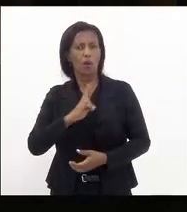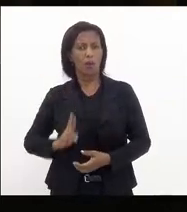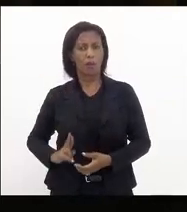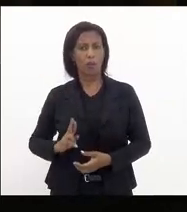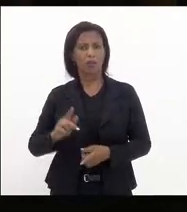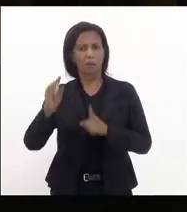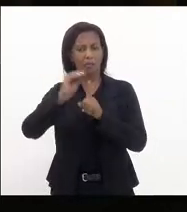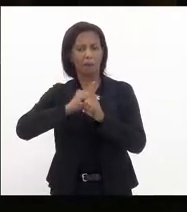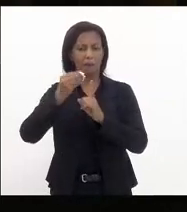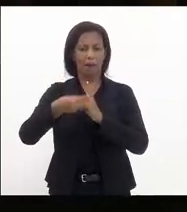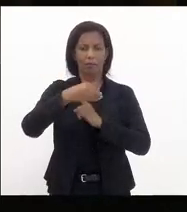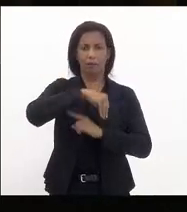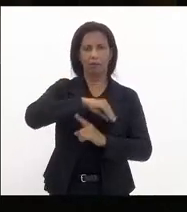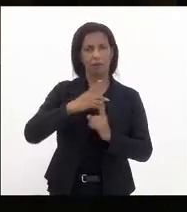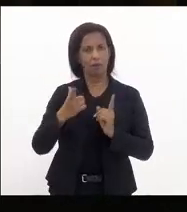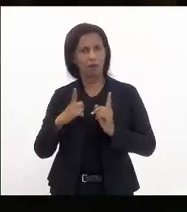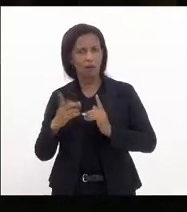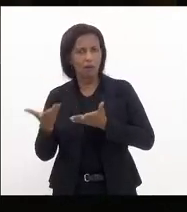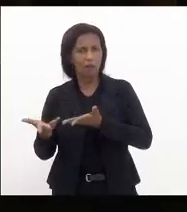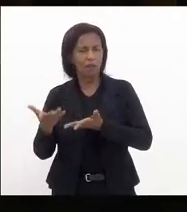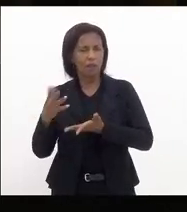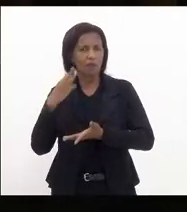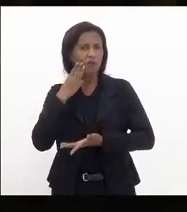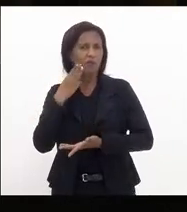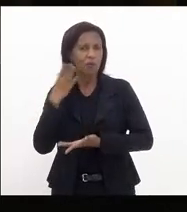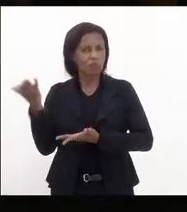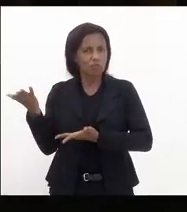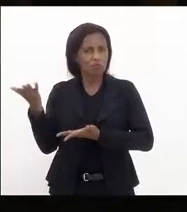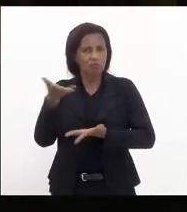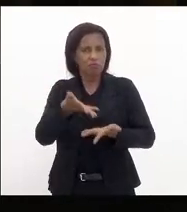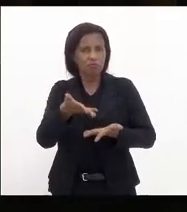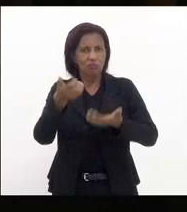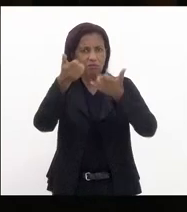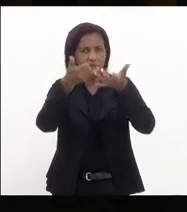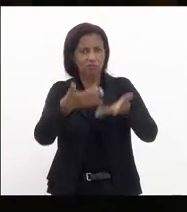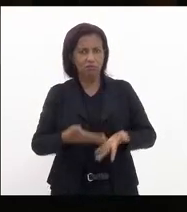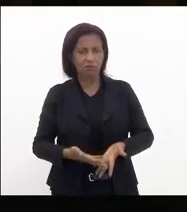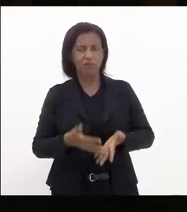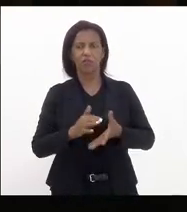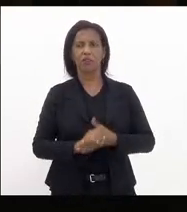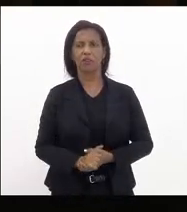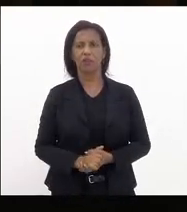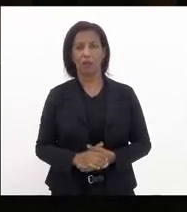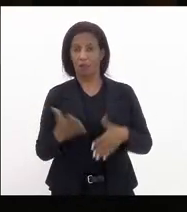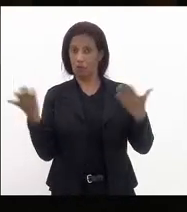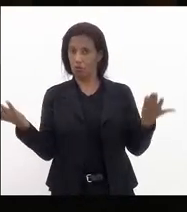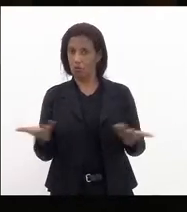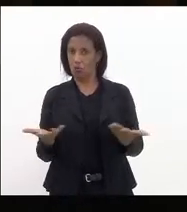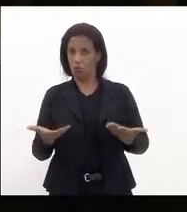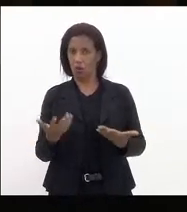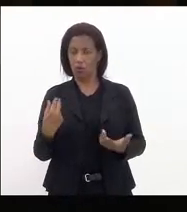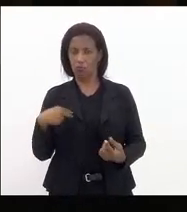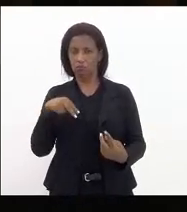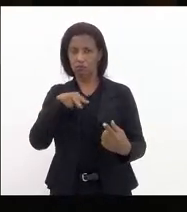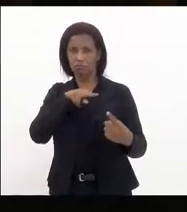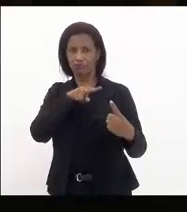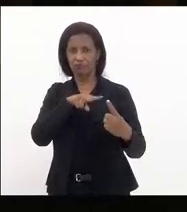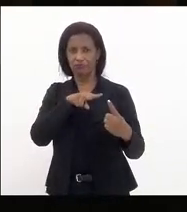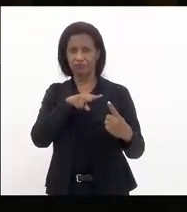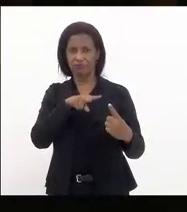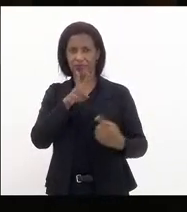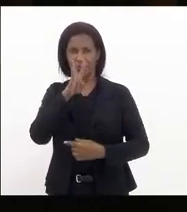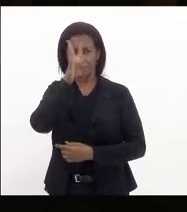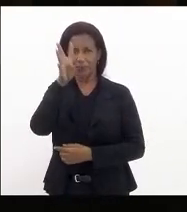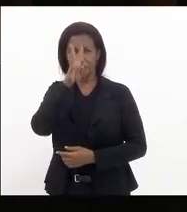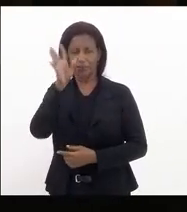das bananas como disse aqui o deputado que me antecedeu agora olhar o escândalo